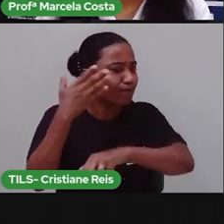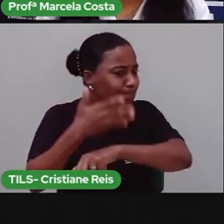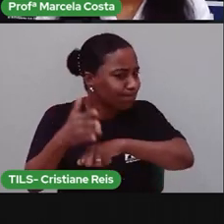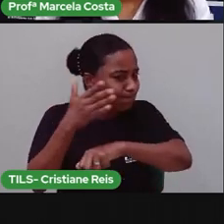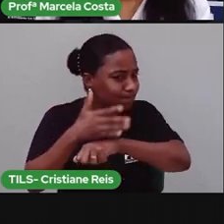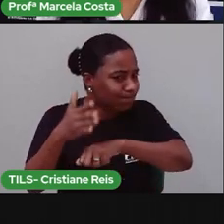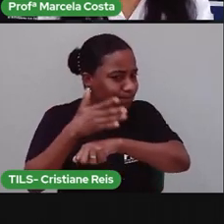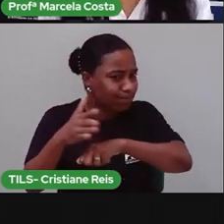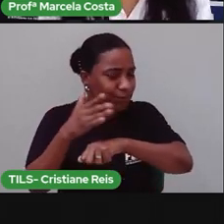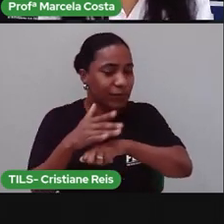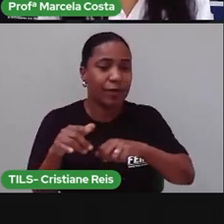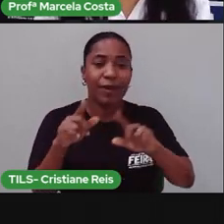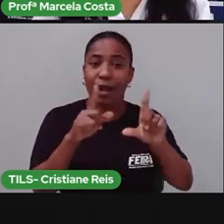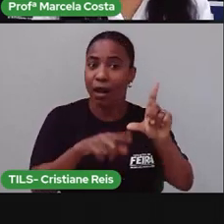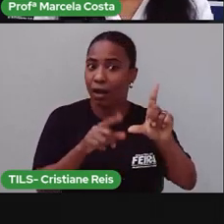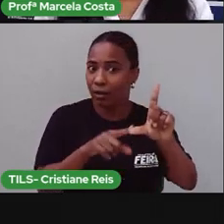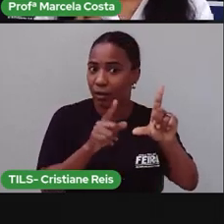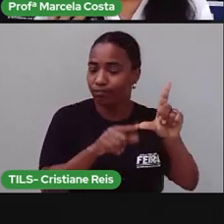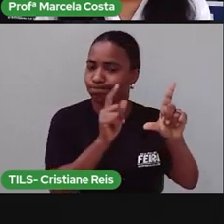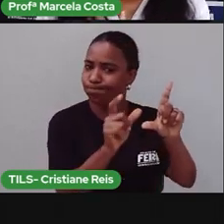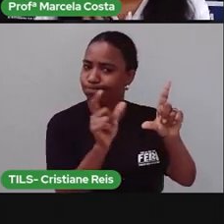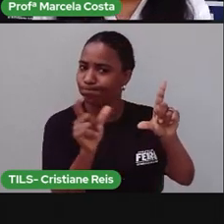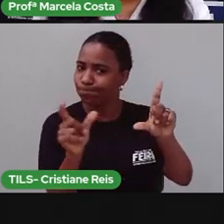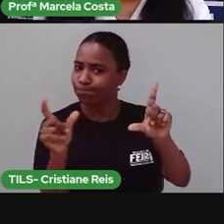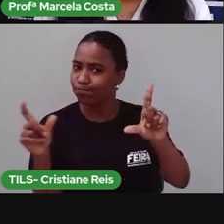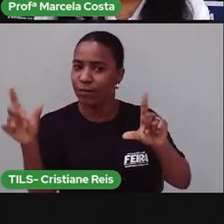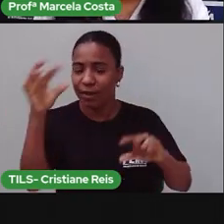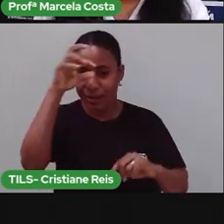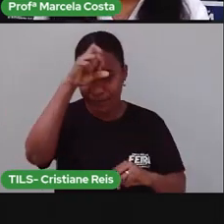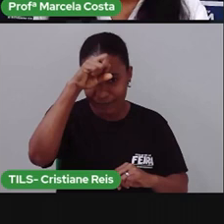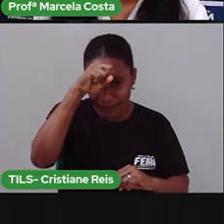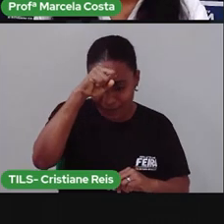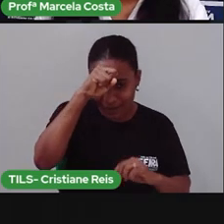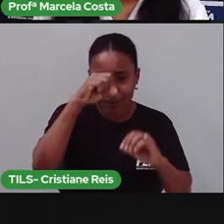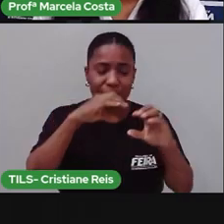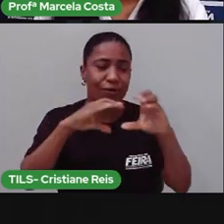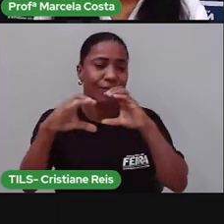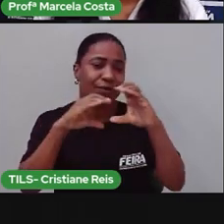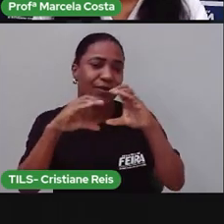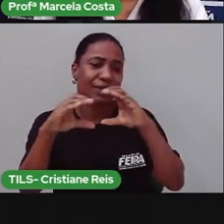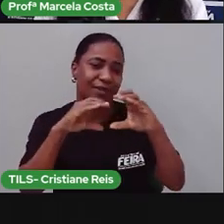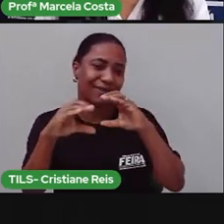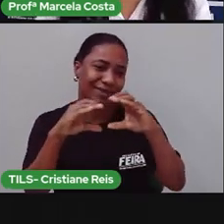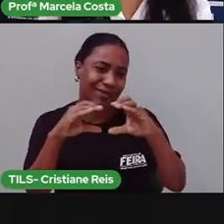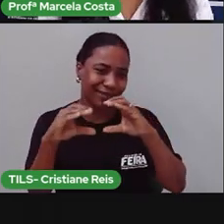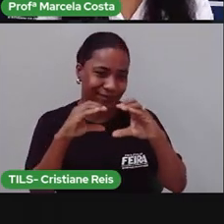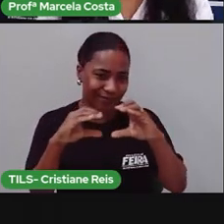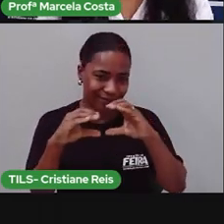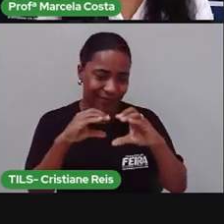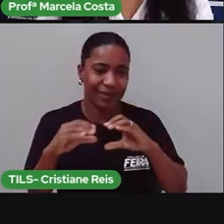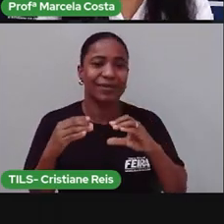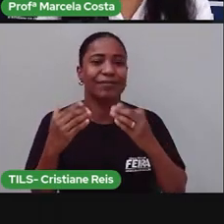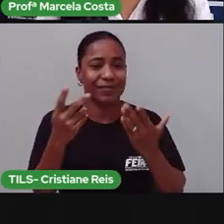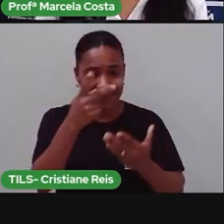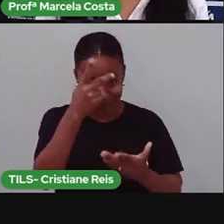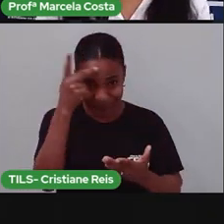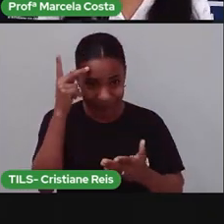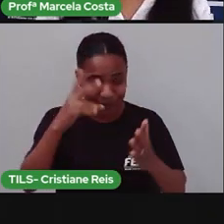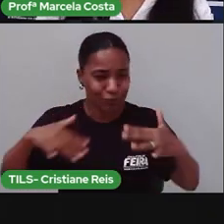as letras. Para que você aprenda a se comunicar dessa forma com as pessoas.